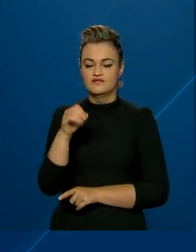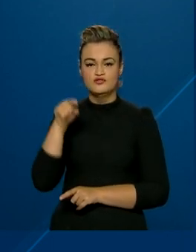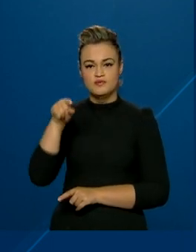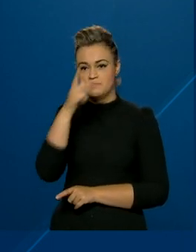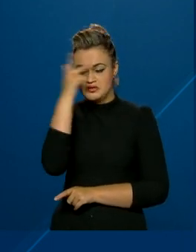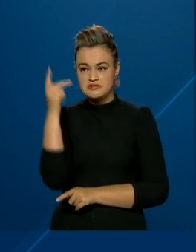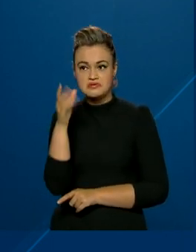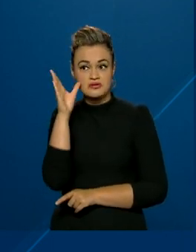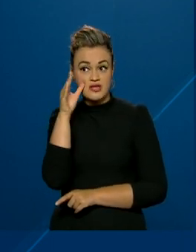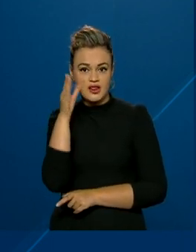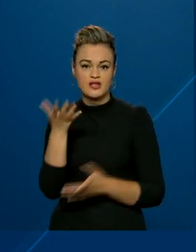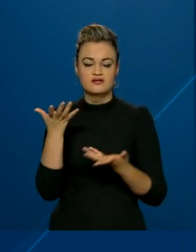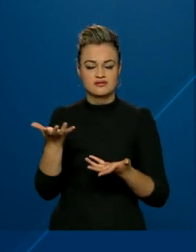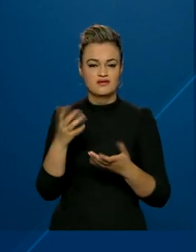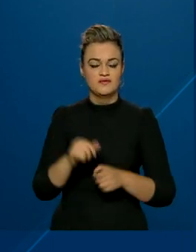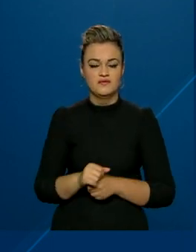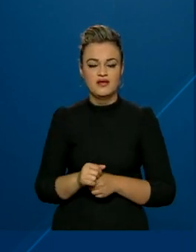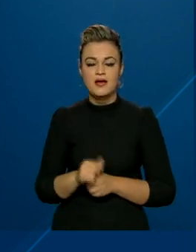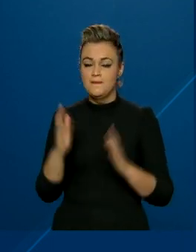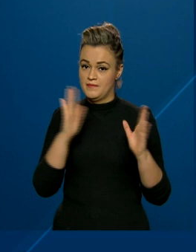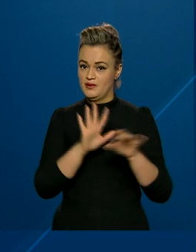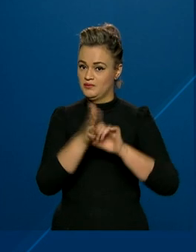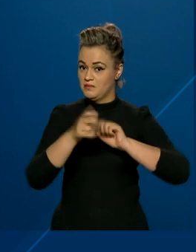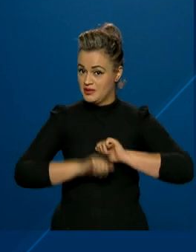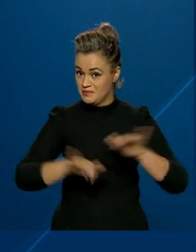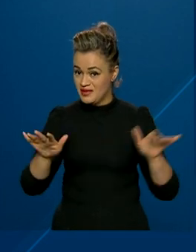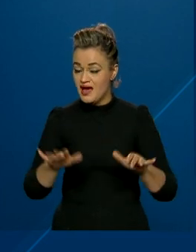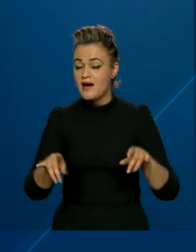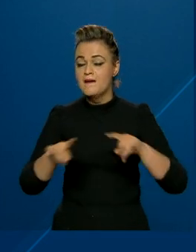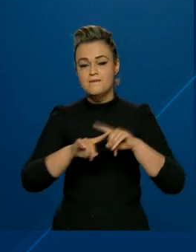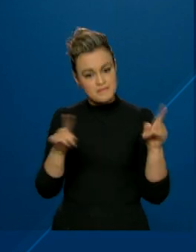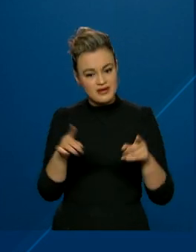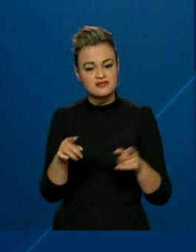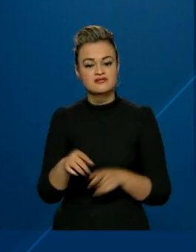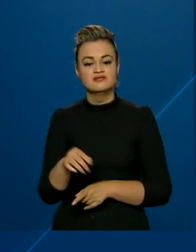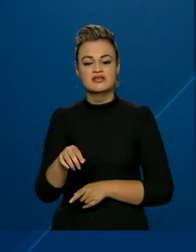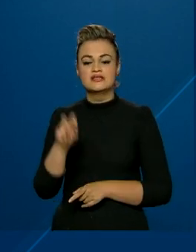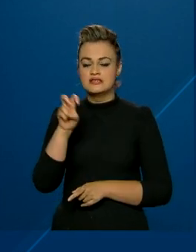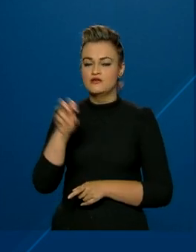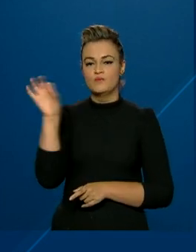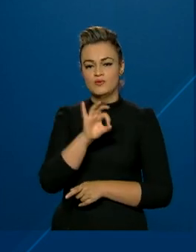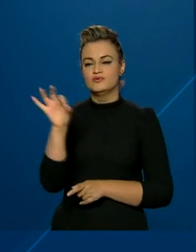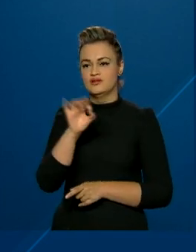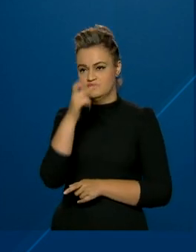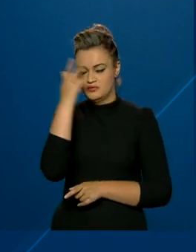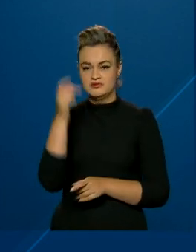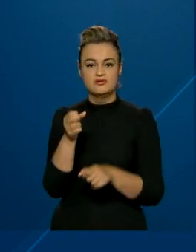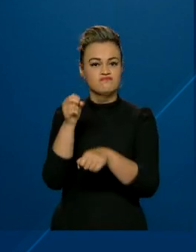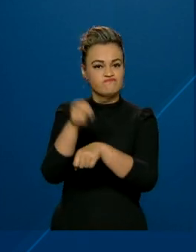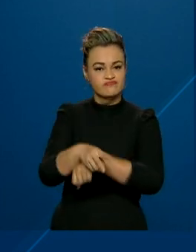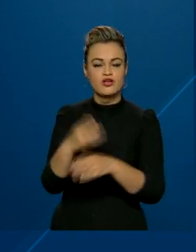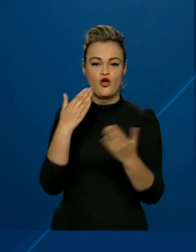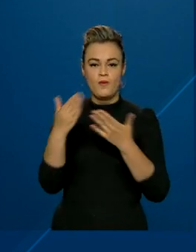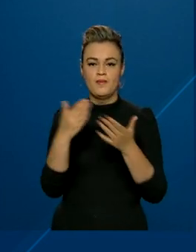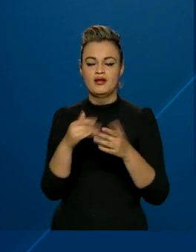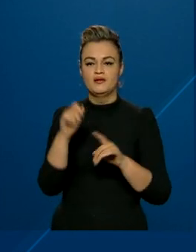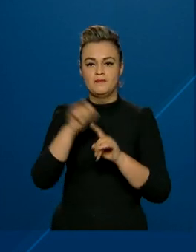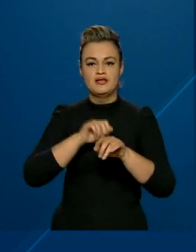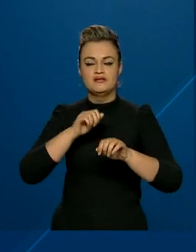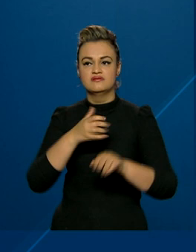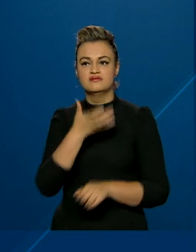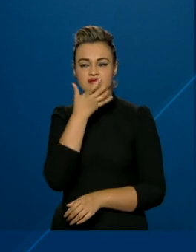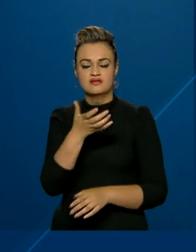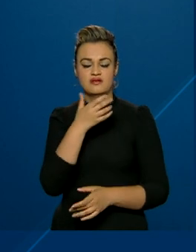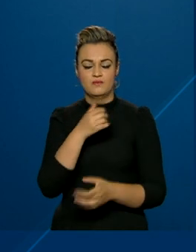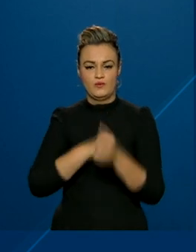investidores ativos. Mesmo com a pandemia, houve um aumento de 5% em relação a dezembro de 2020, o maior